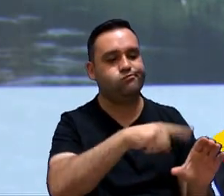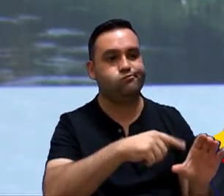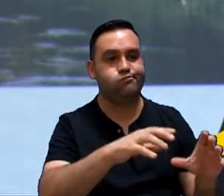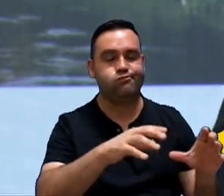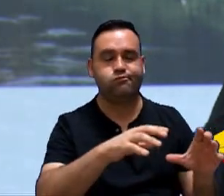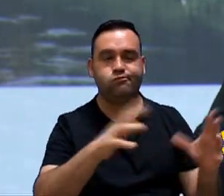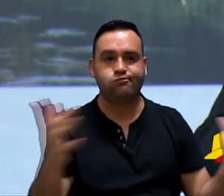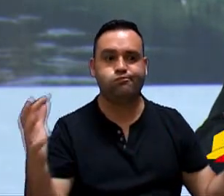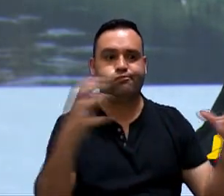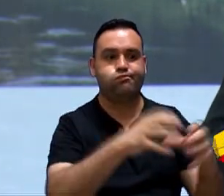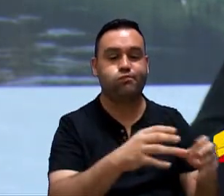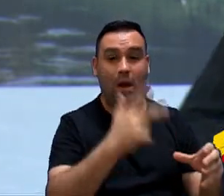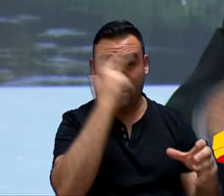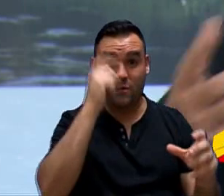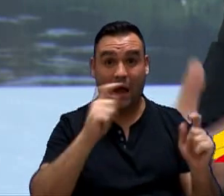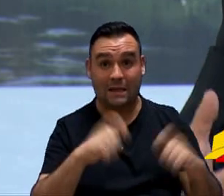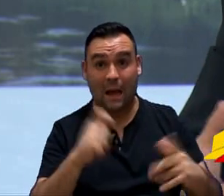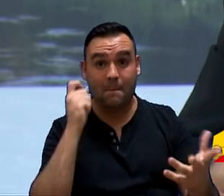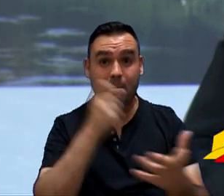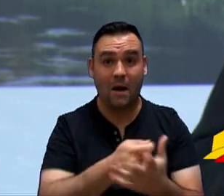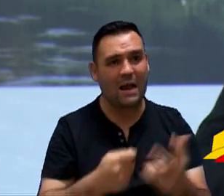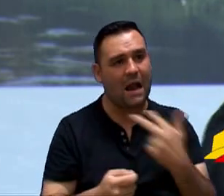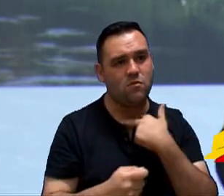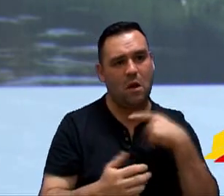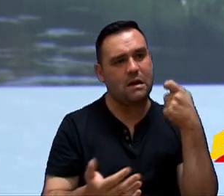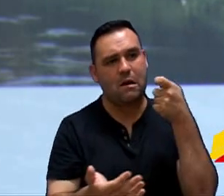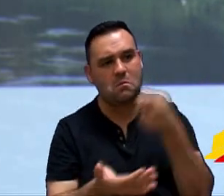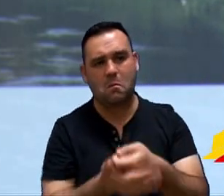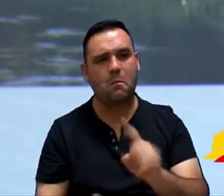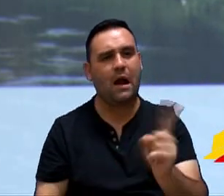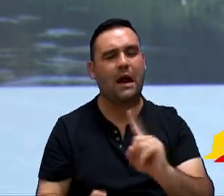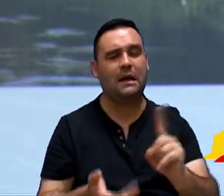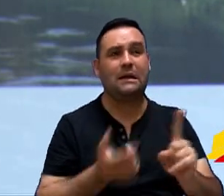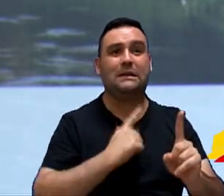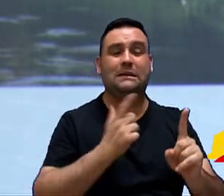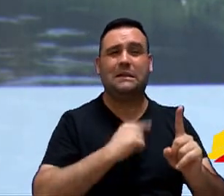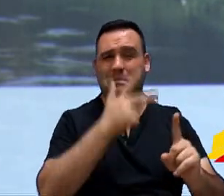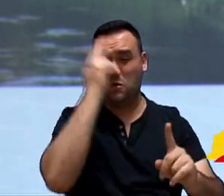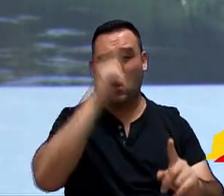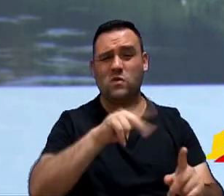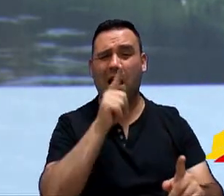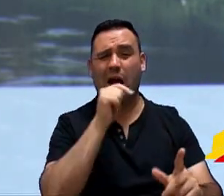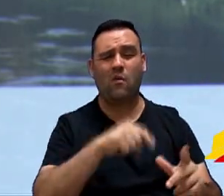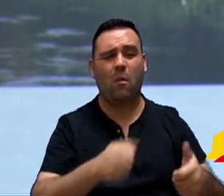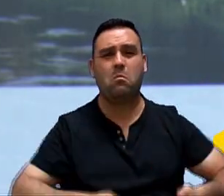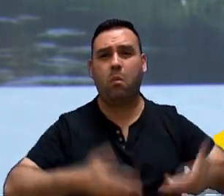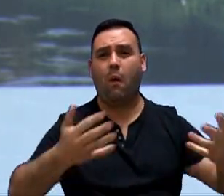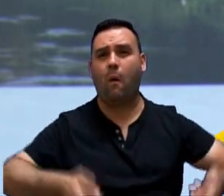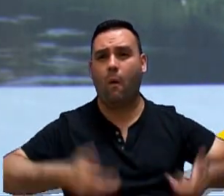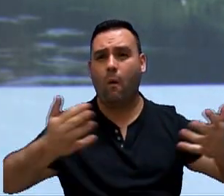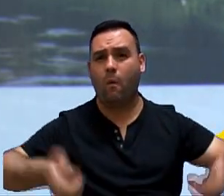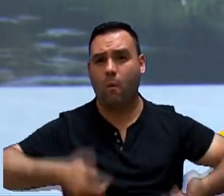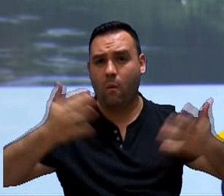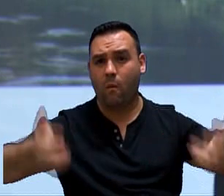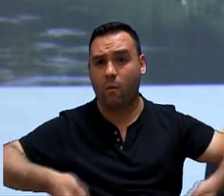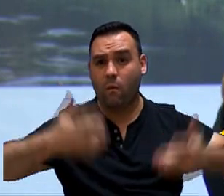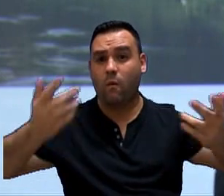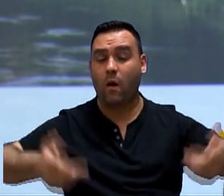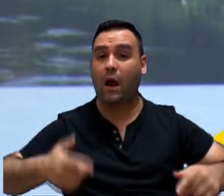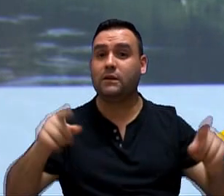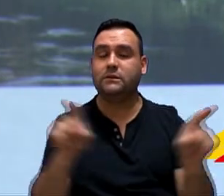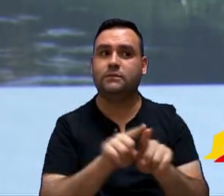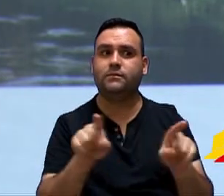paga quem pode, quem não pode não paga, há um consumo desenfreado de água, normalmente,